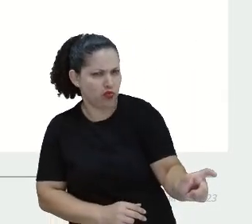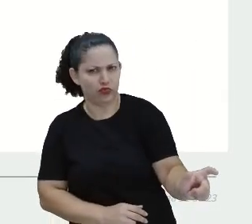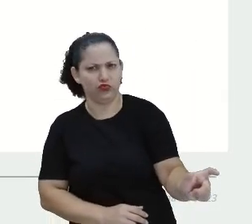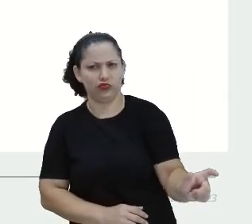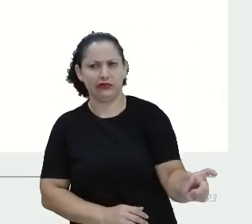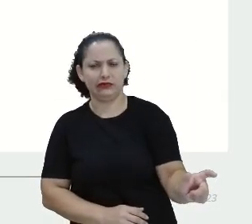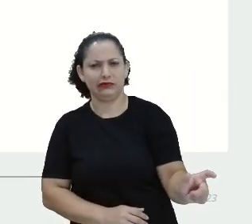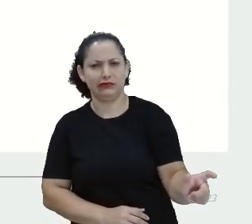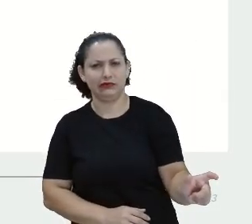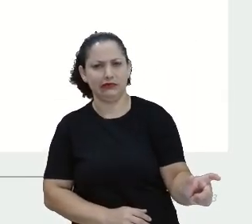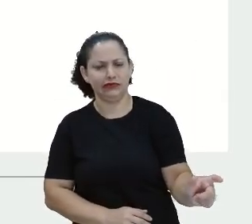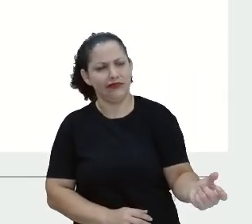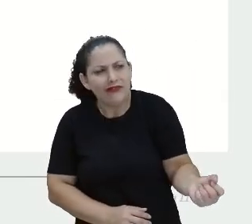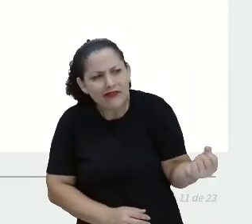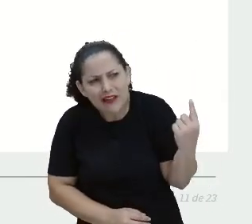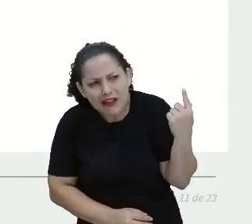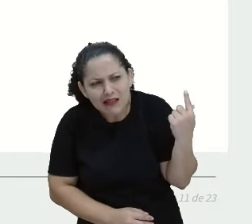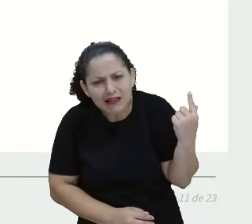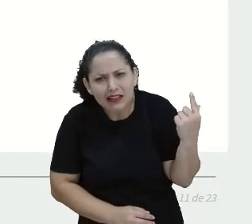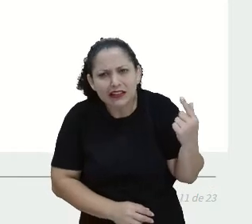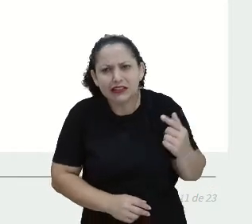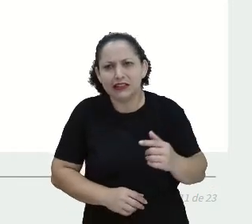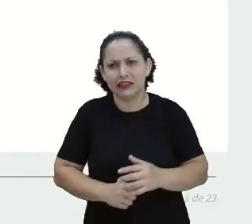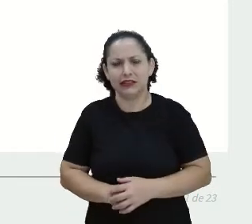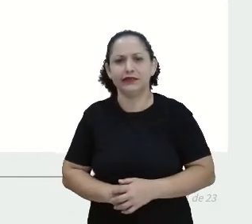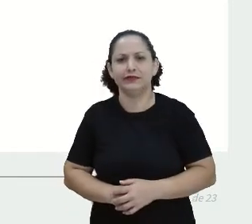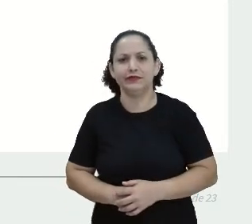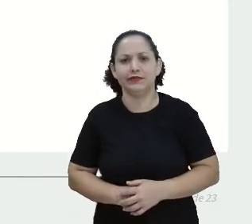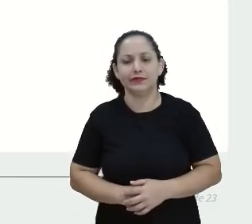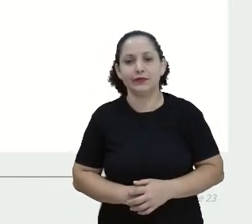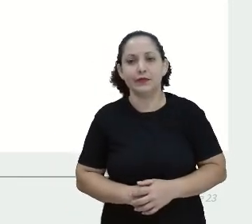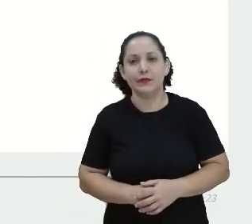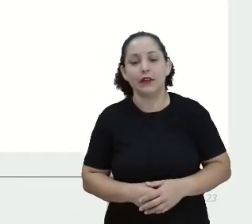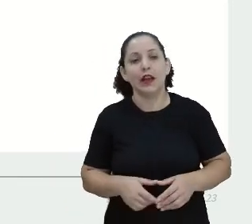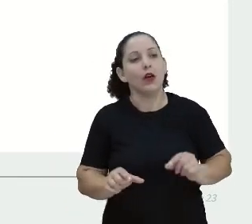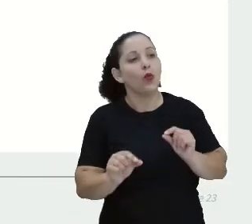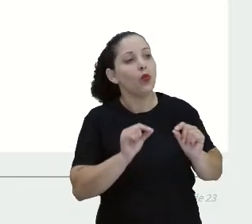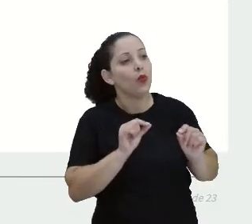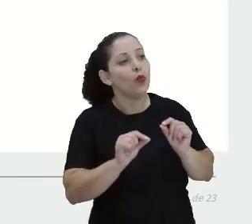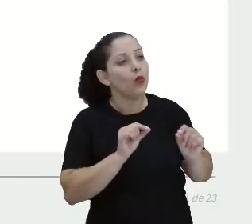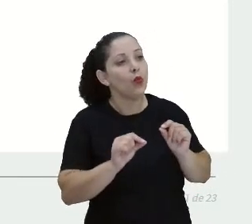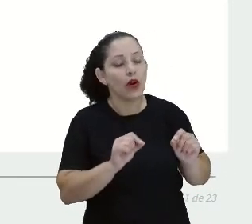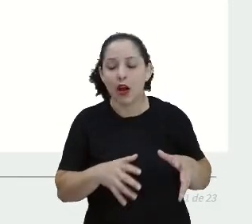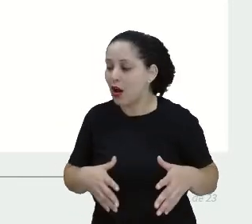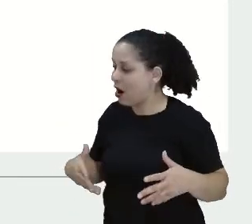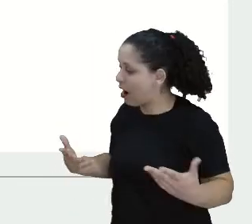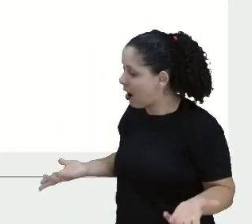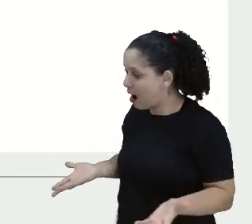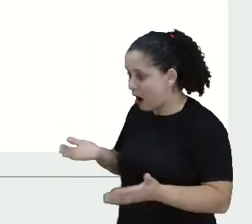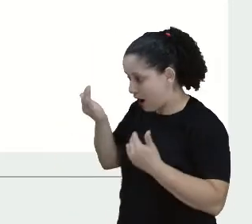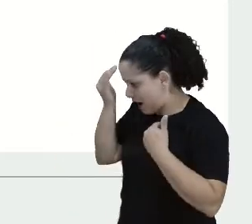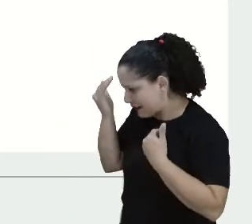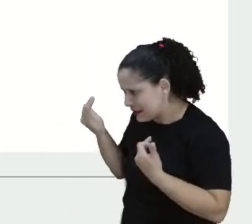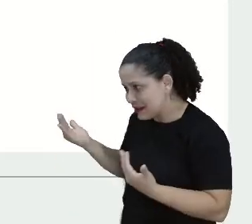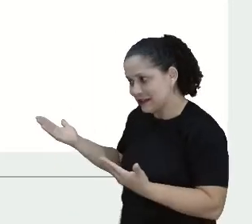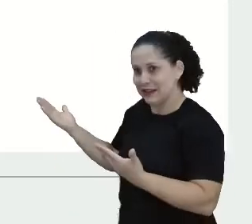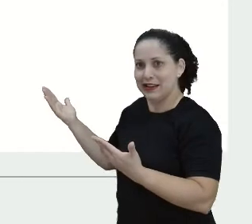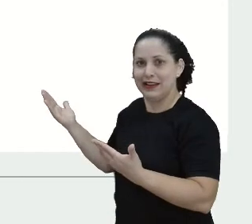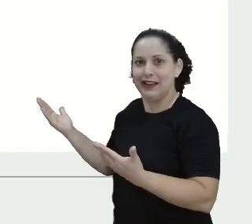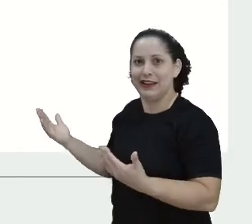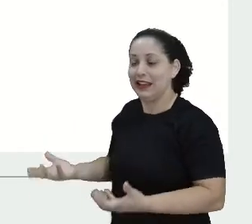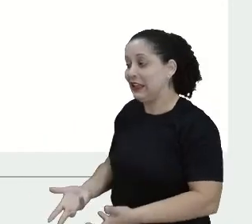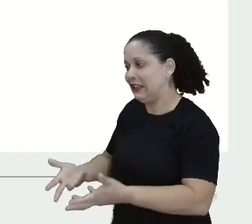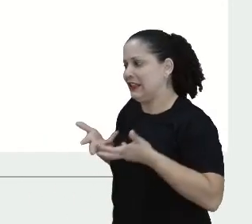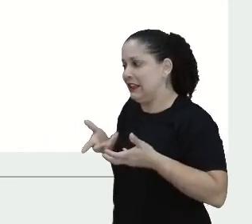libertou. Não sei como agradecer, disse o espantalho. Queria ter um